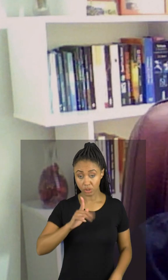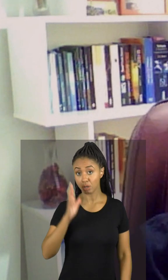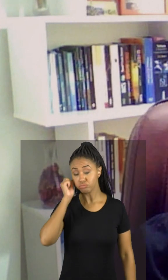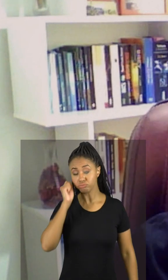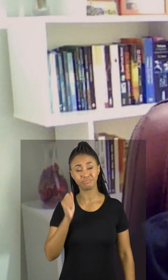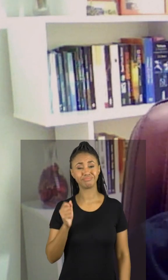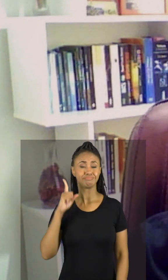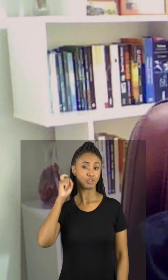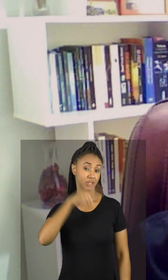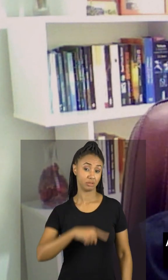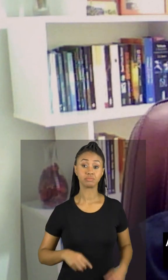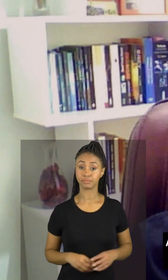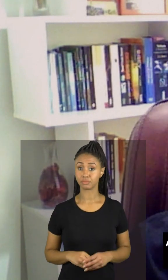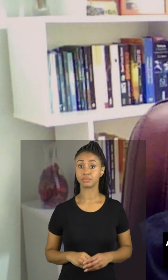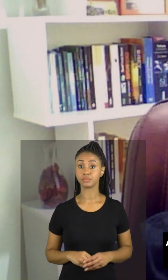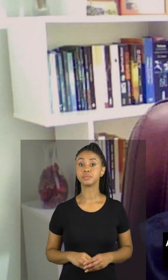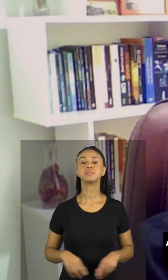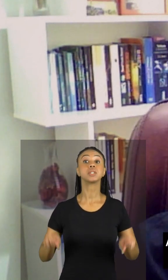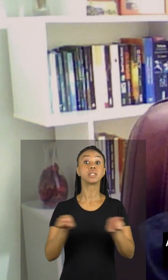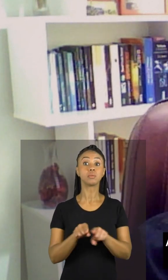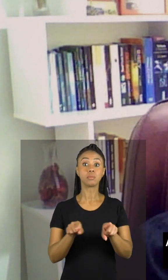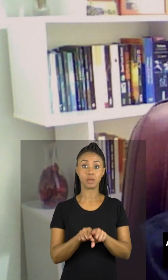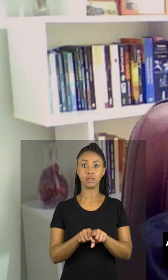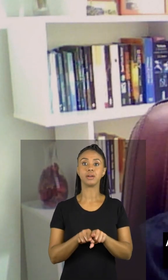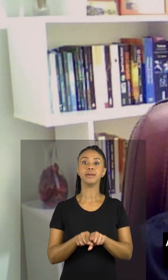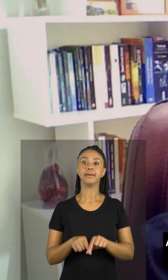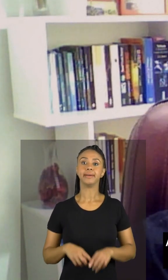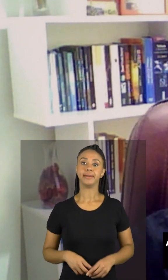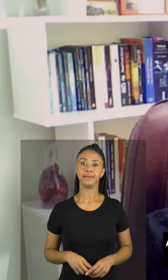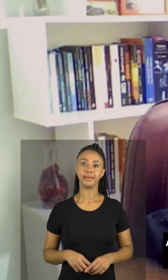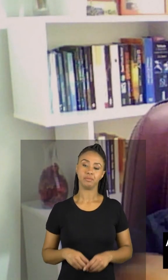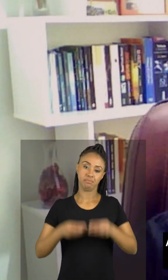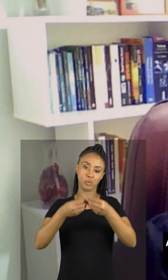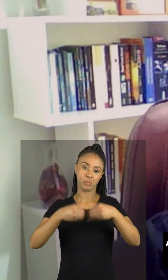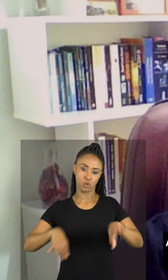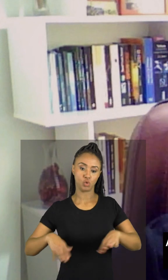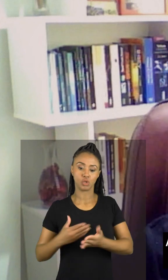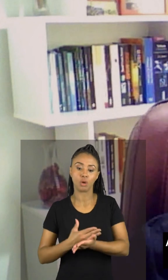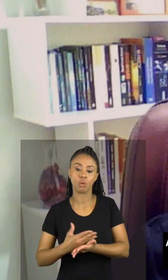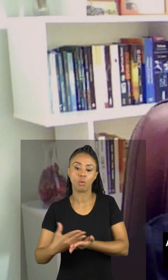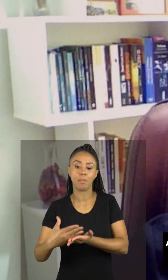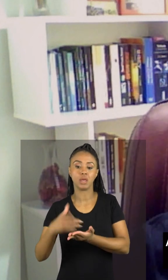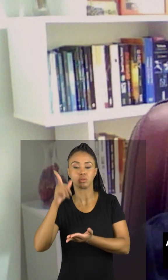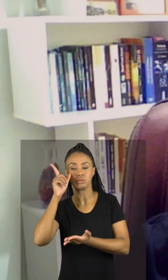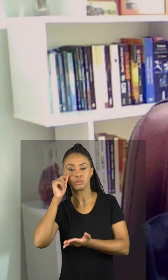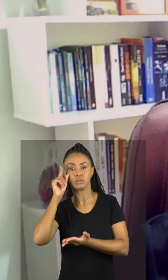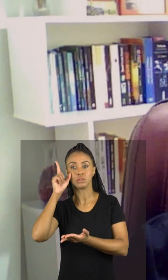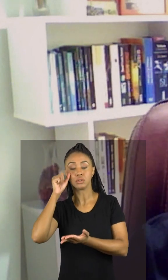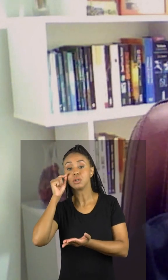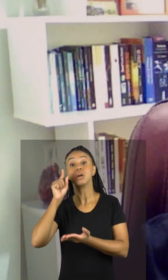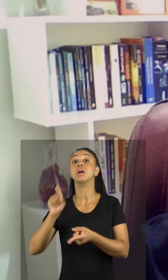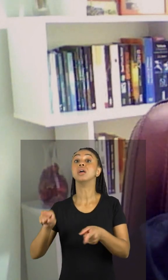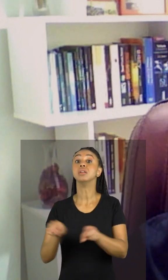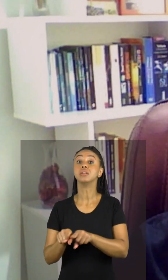de pegar no sono. E, além disso, além de prejudicar o início do sono, a